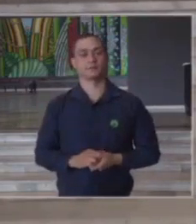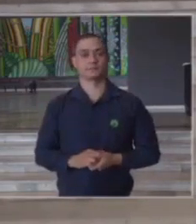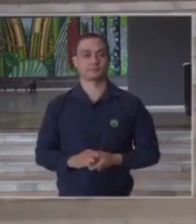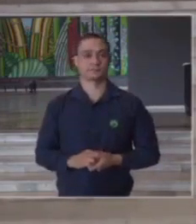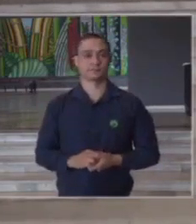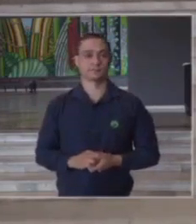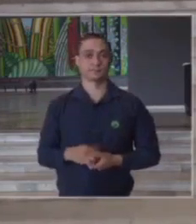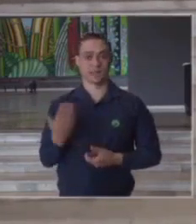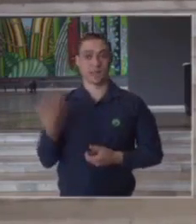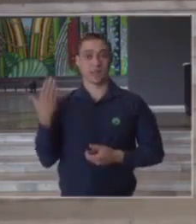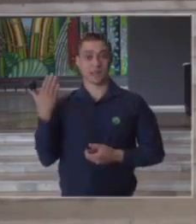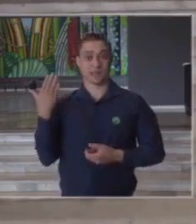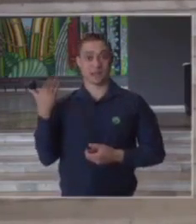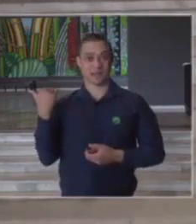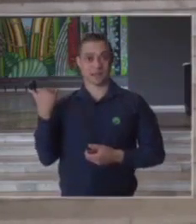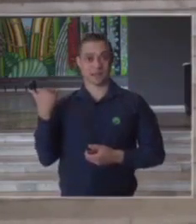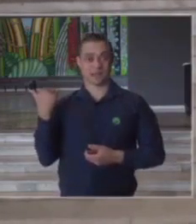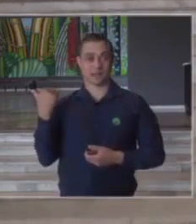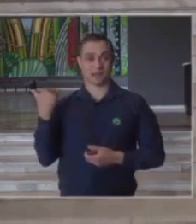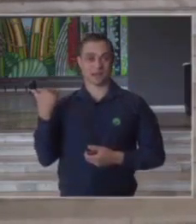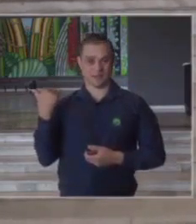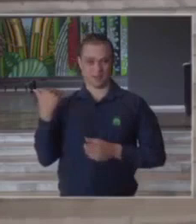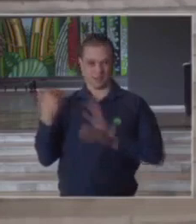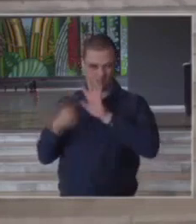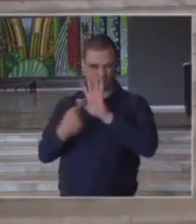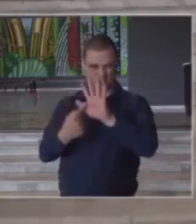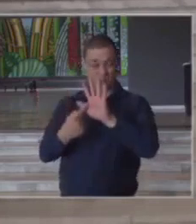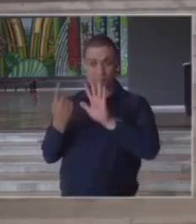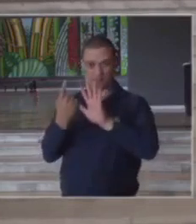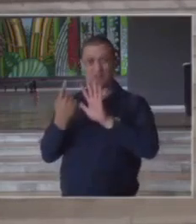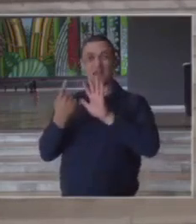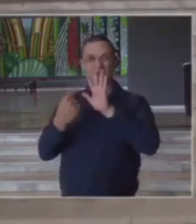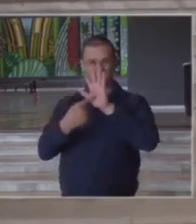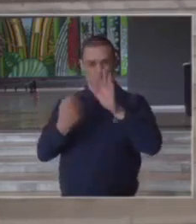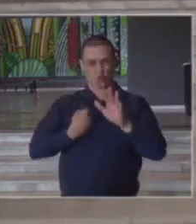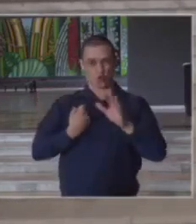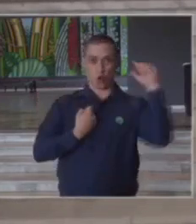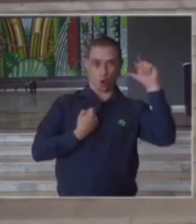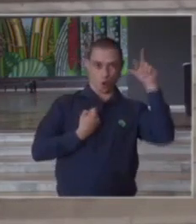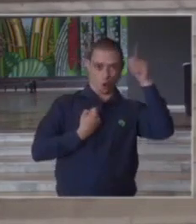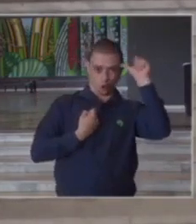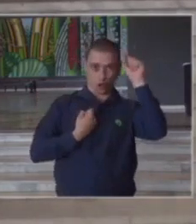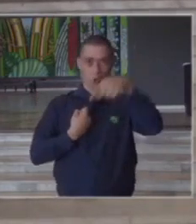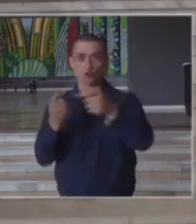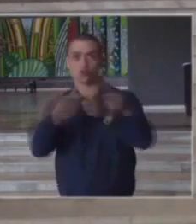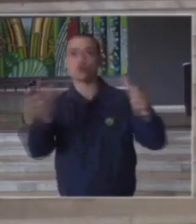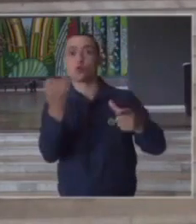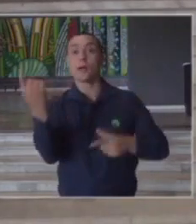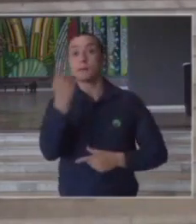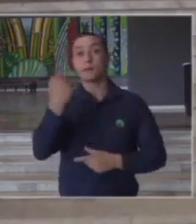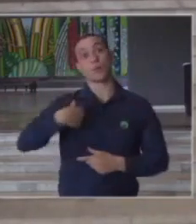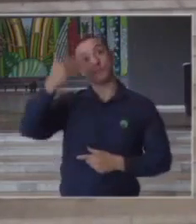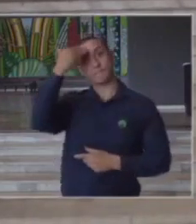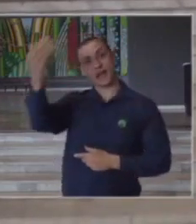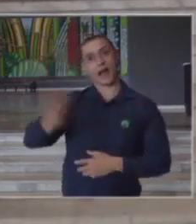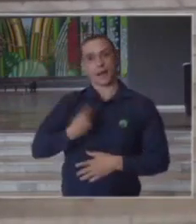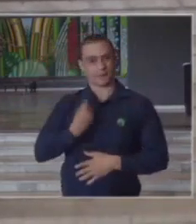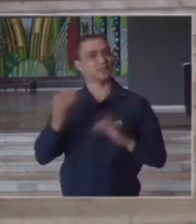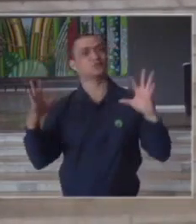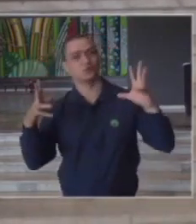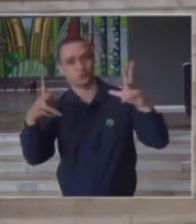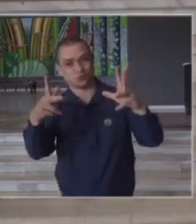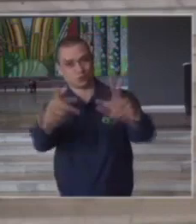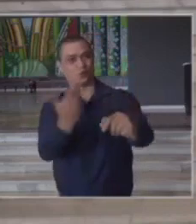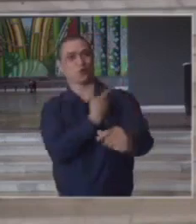antes de mostrar os nossos números de onde para hoje eu queria agradecer a presença de todos